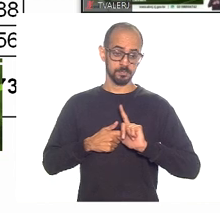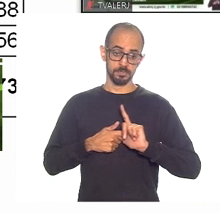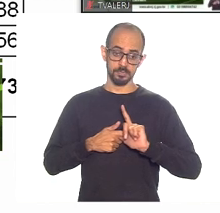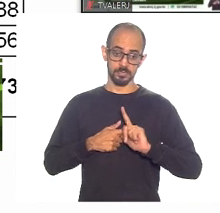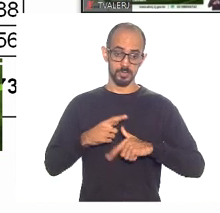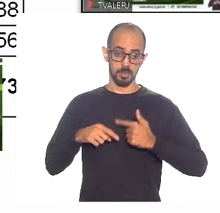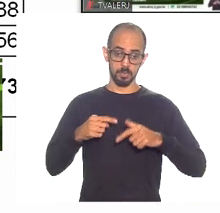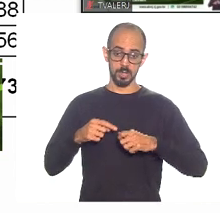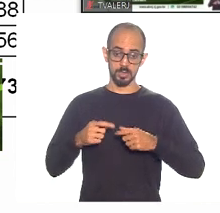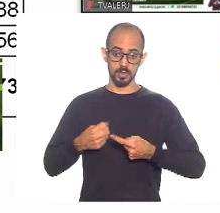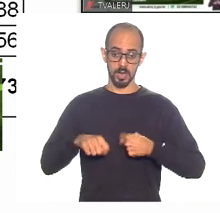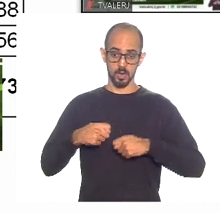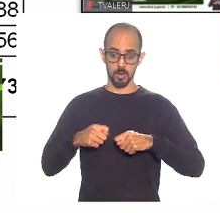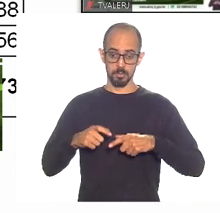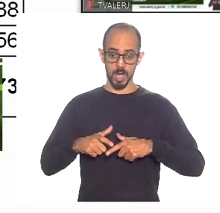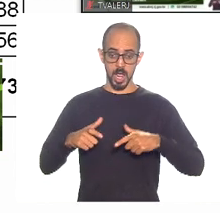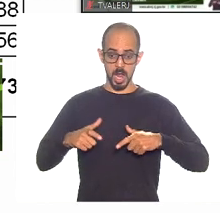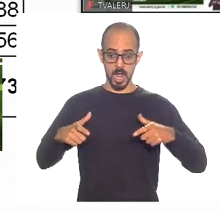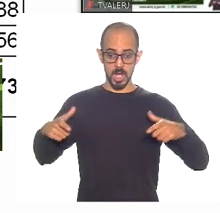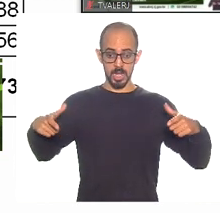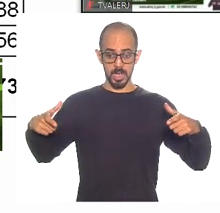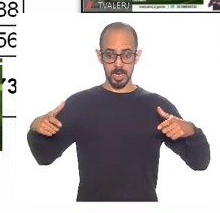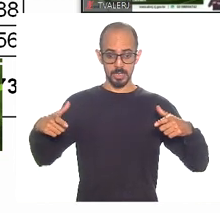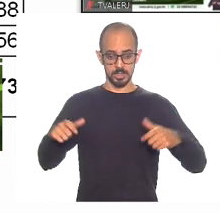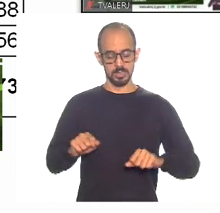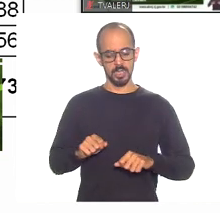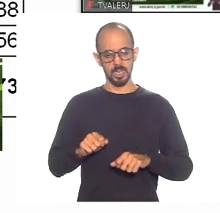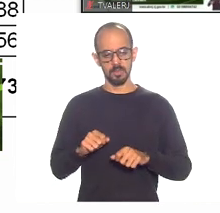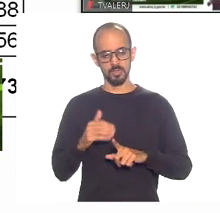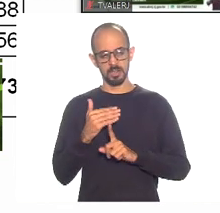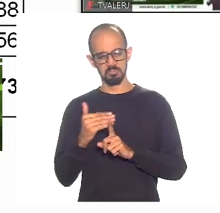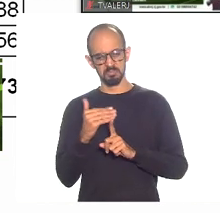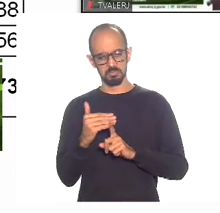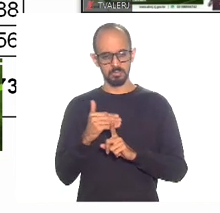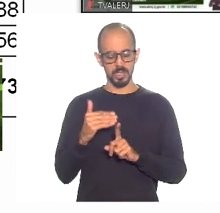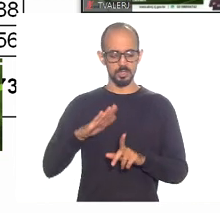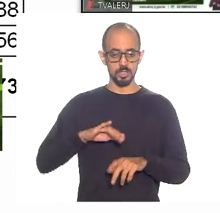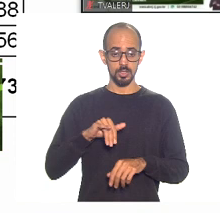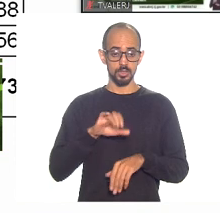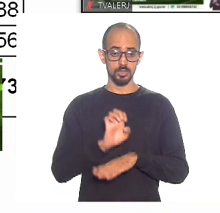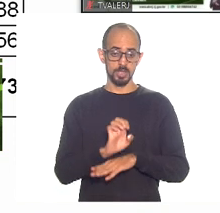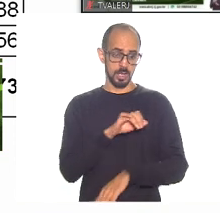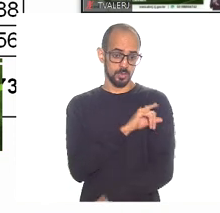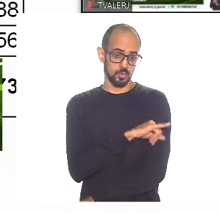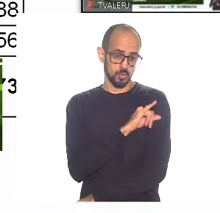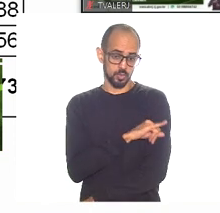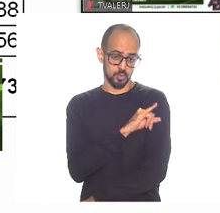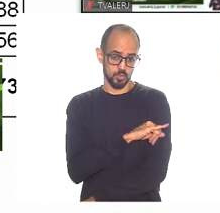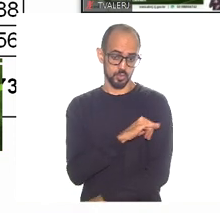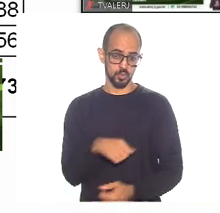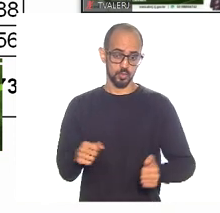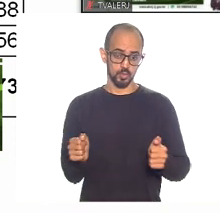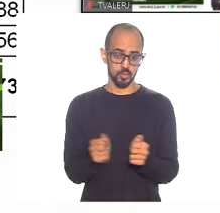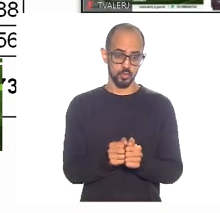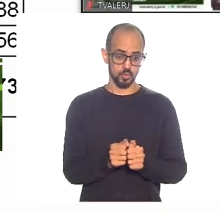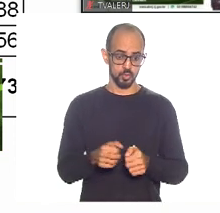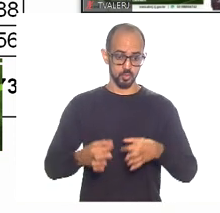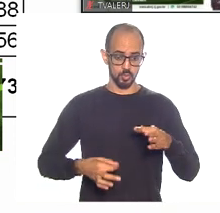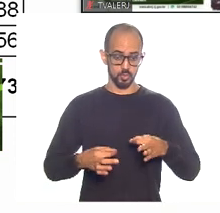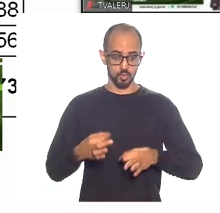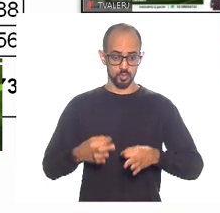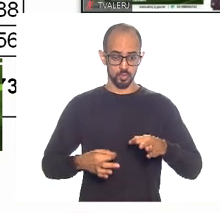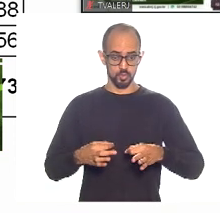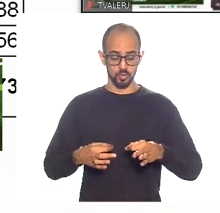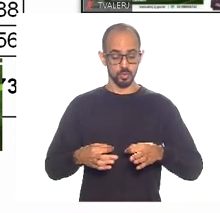economia cresce, ela cresce mais que proporcionalmente. Então, o Estado do Rio de Janeiro, por justiça federativa, não poder cobrar o ICMS